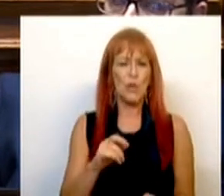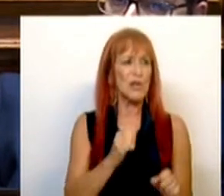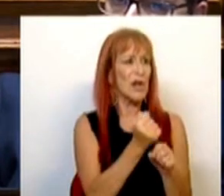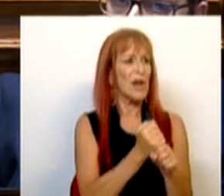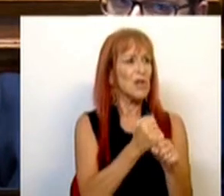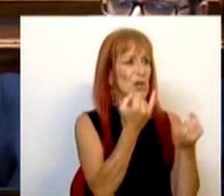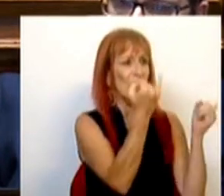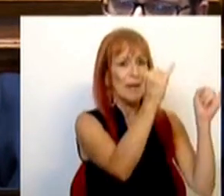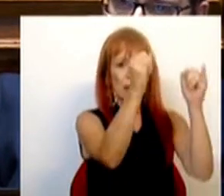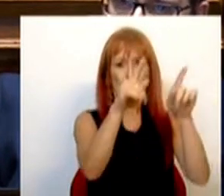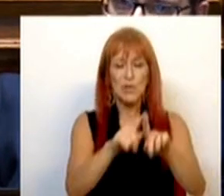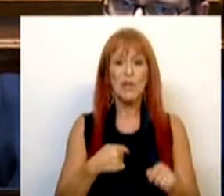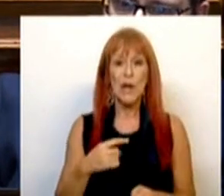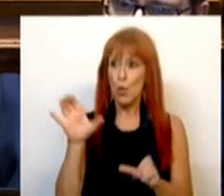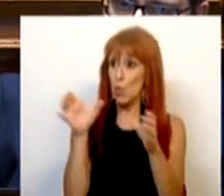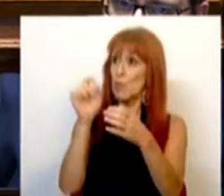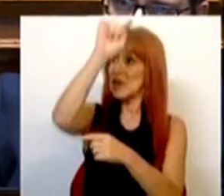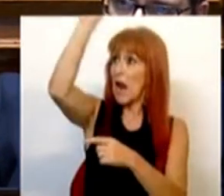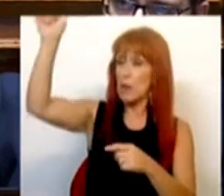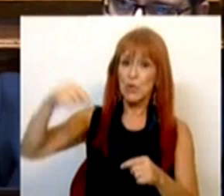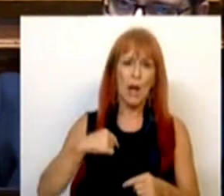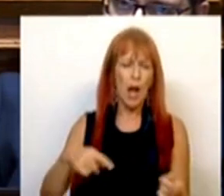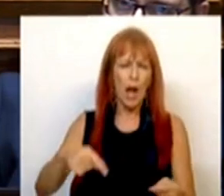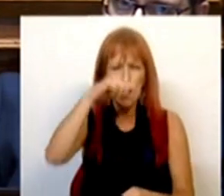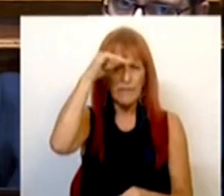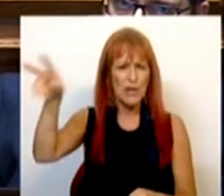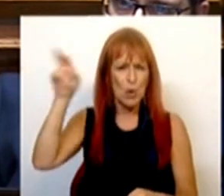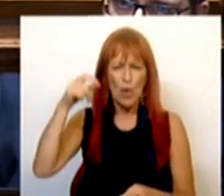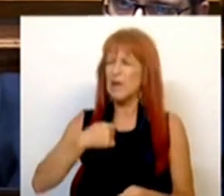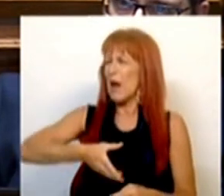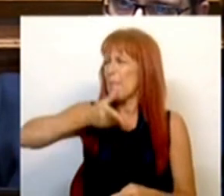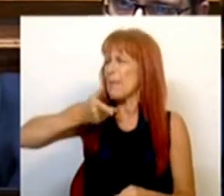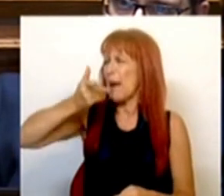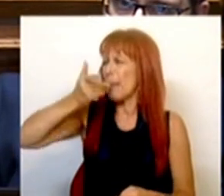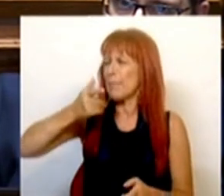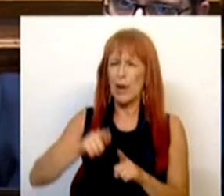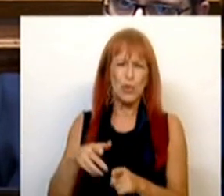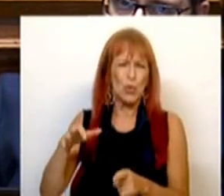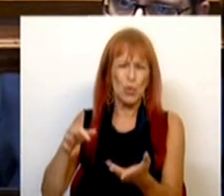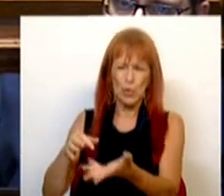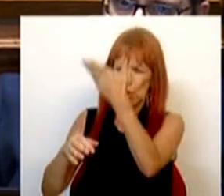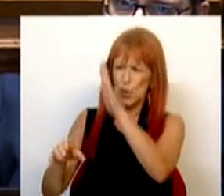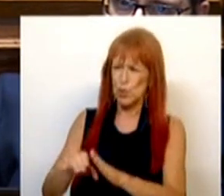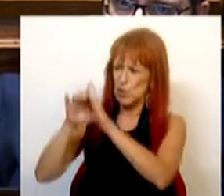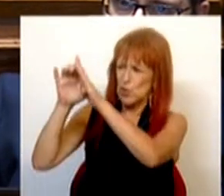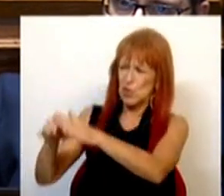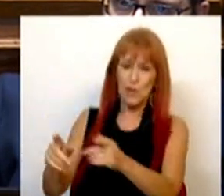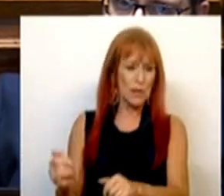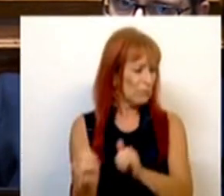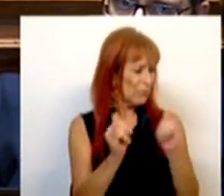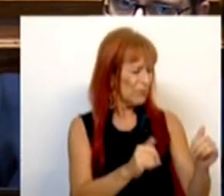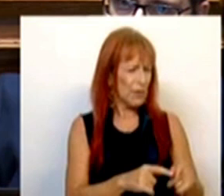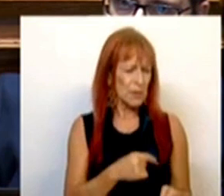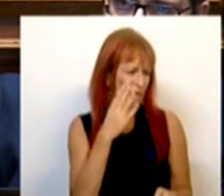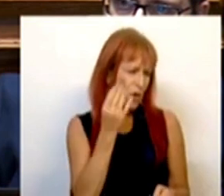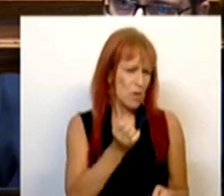autónomas e nas nossas comunidades, custa ouvir por um lado a demagogia barata do Chega e por outro a